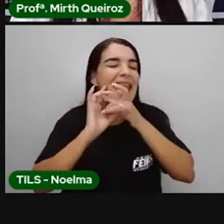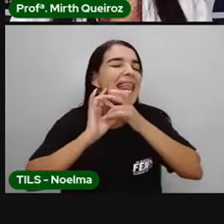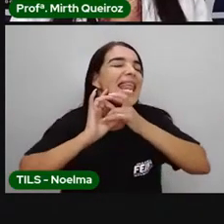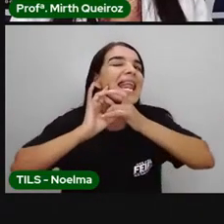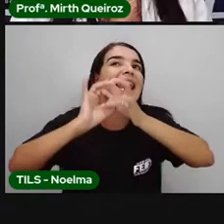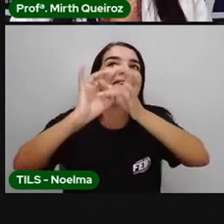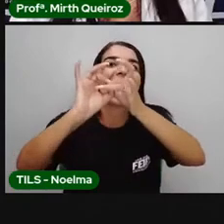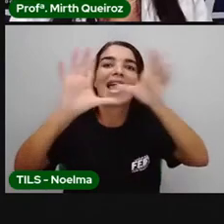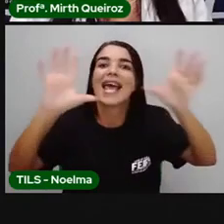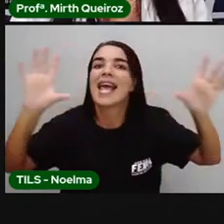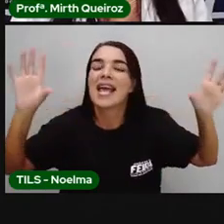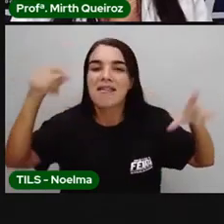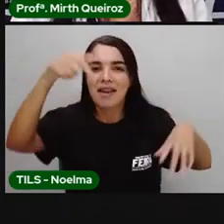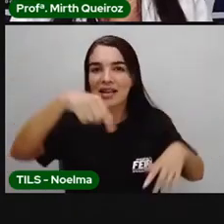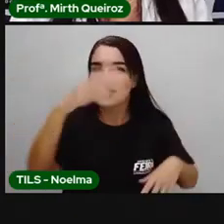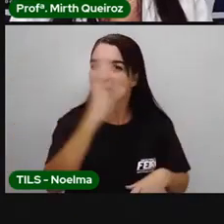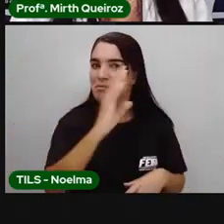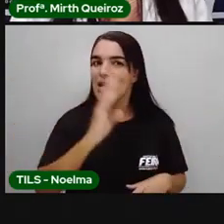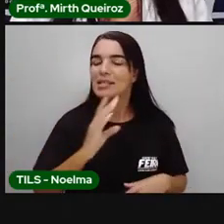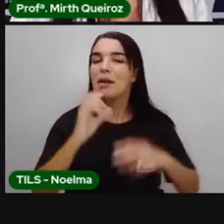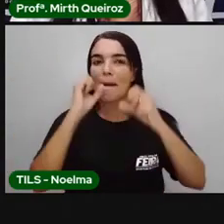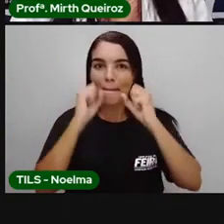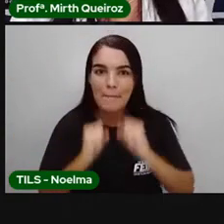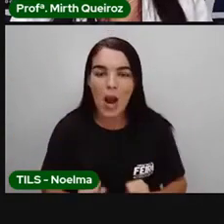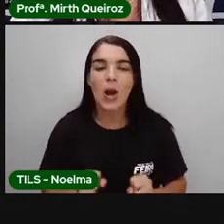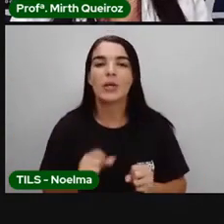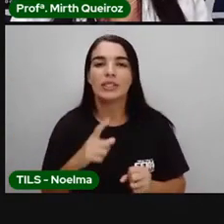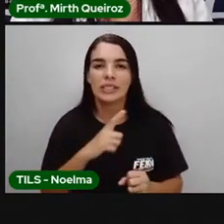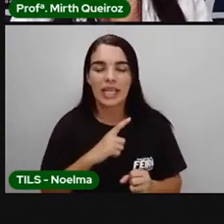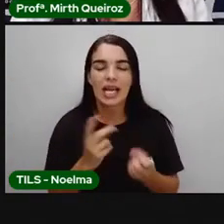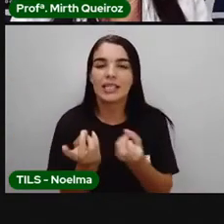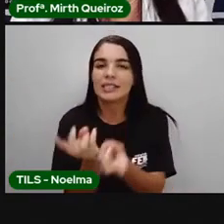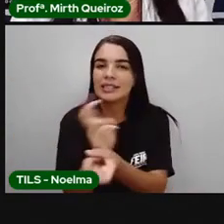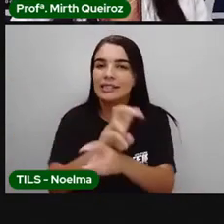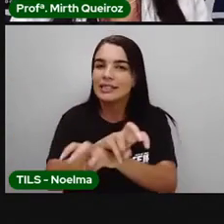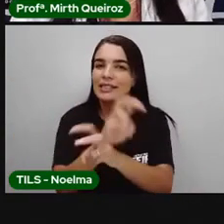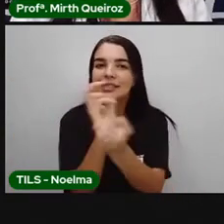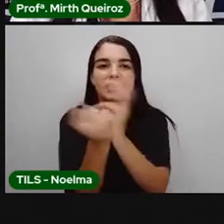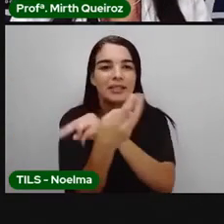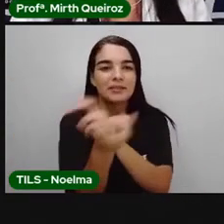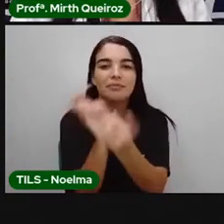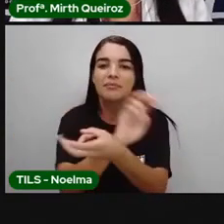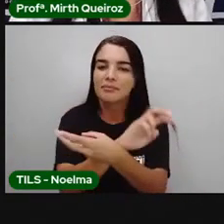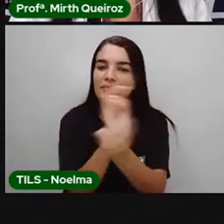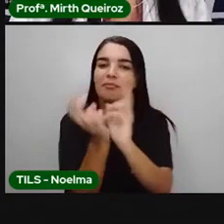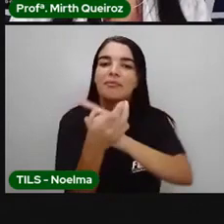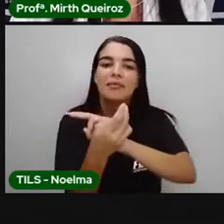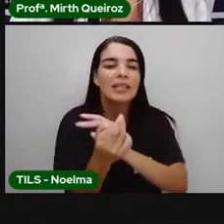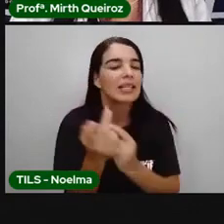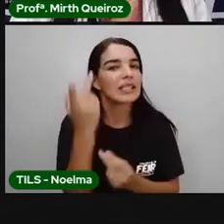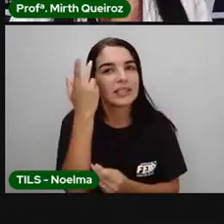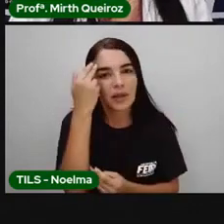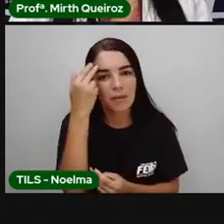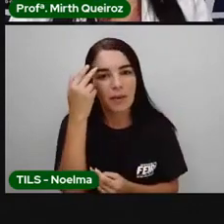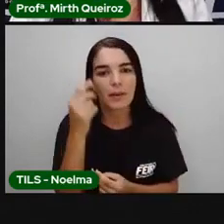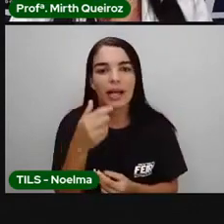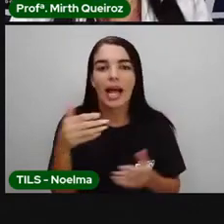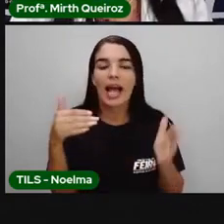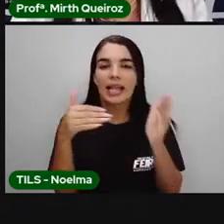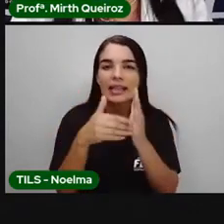uma cultura imaterial da humanidade, sendo considerada dança,